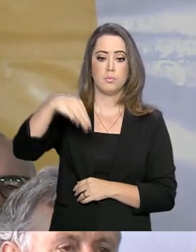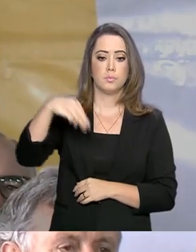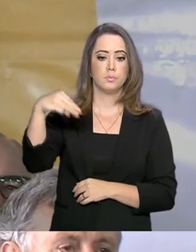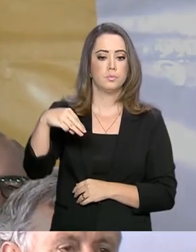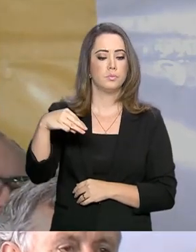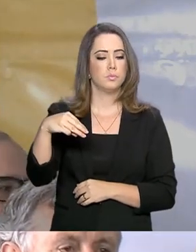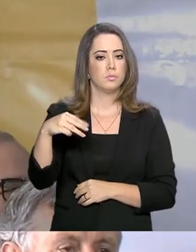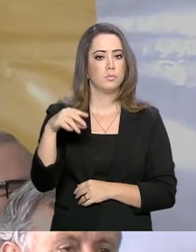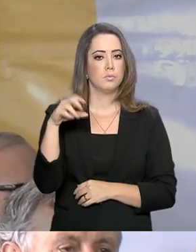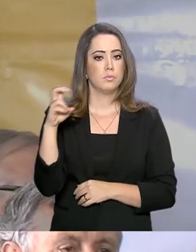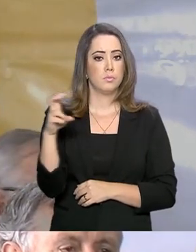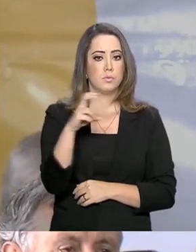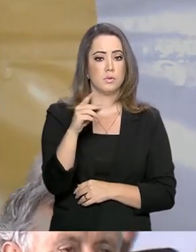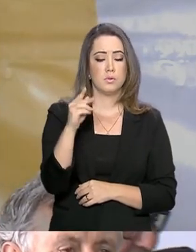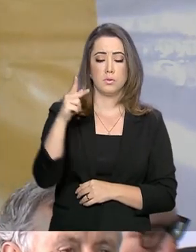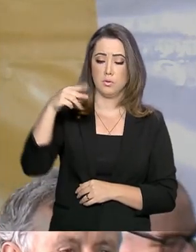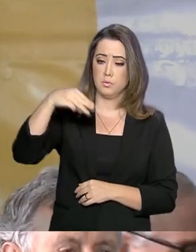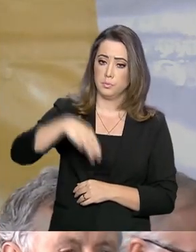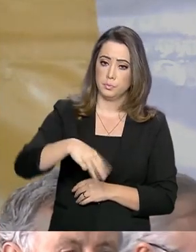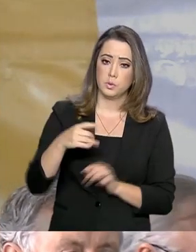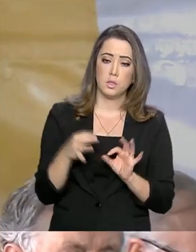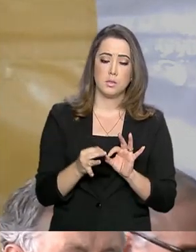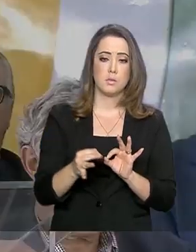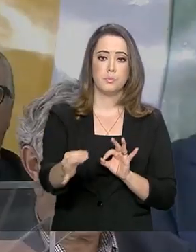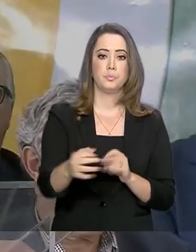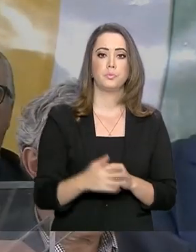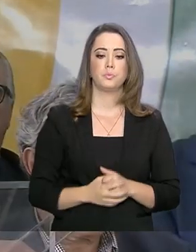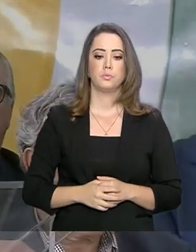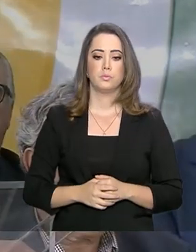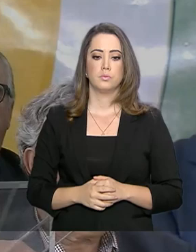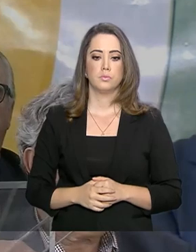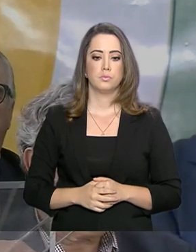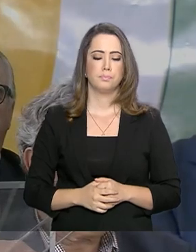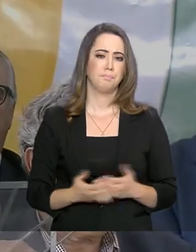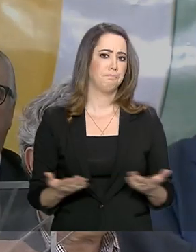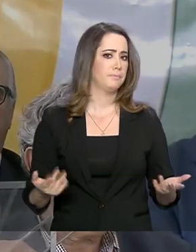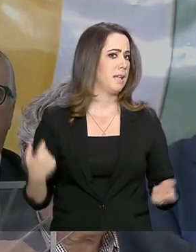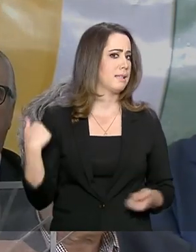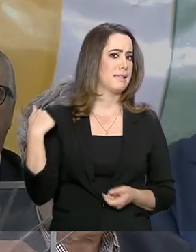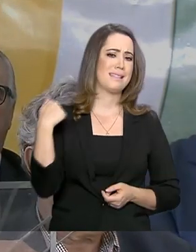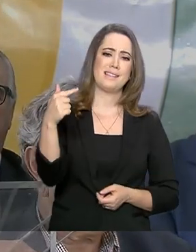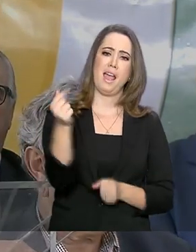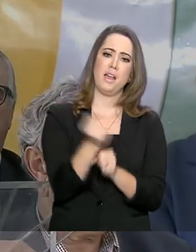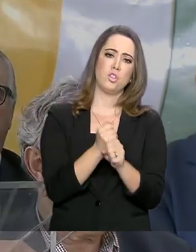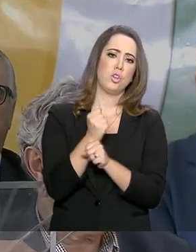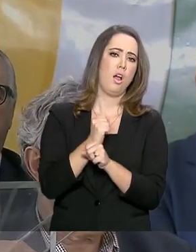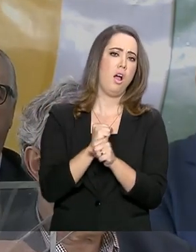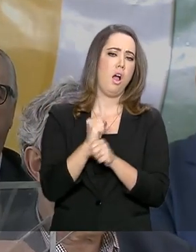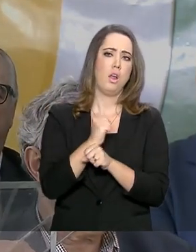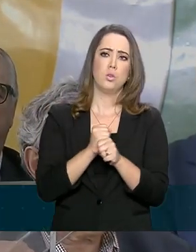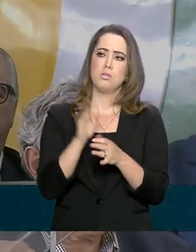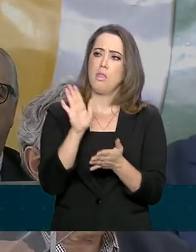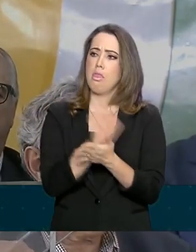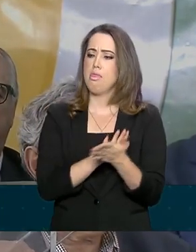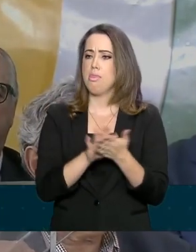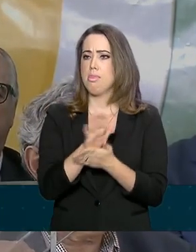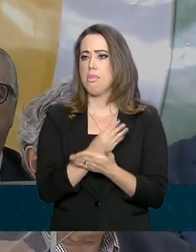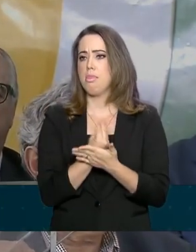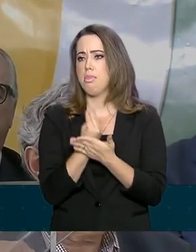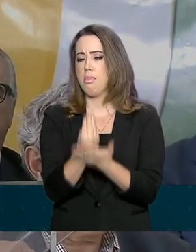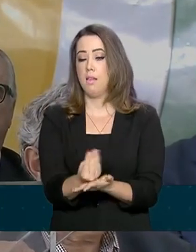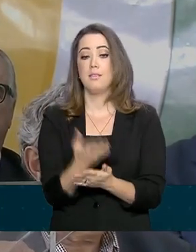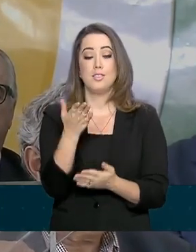dessa rodovia. São sete anos sem nada entregue. E o governo do senhor